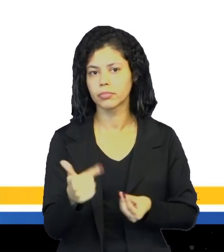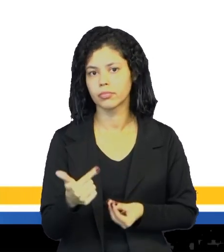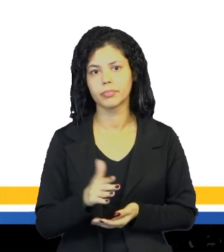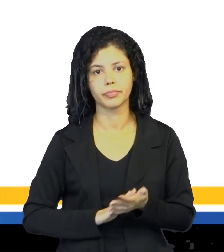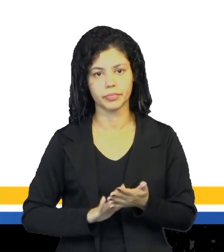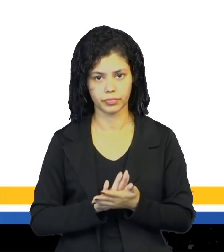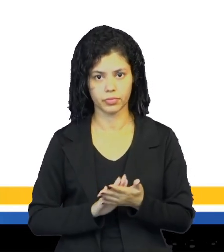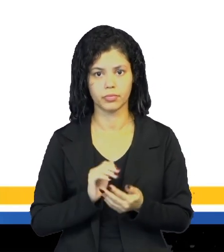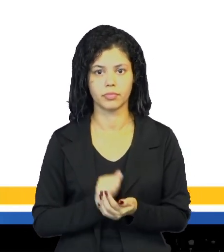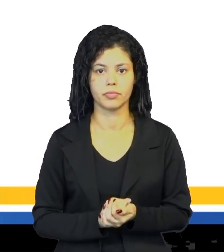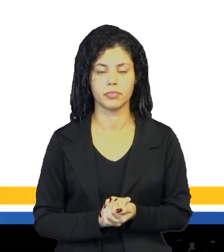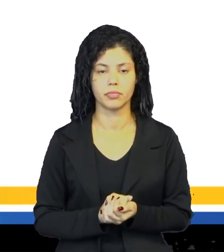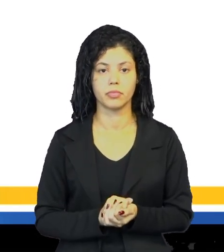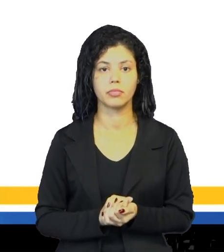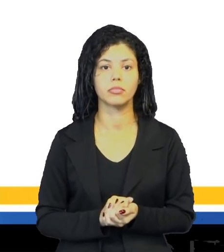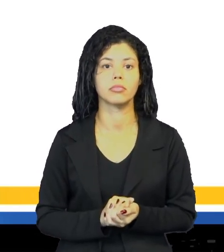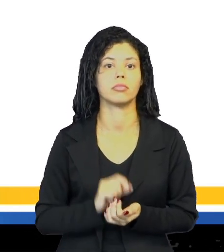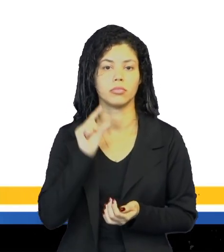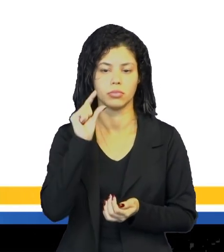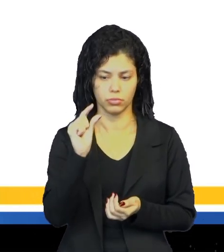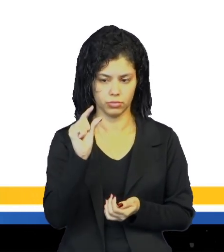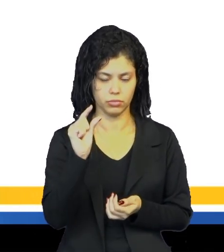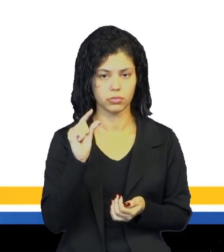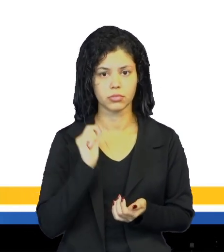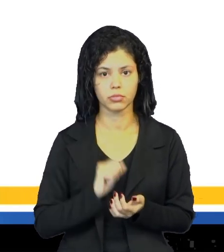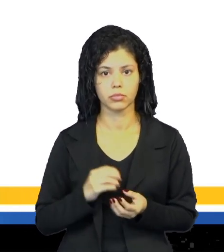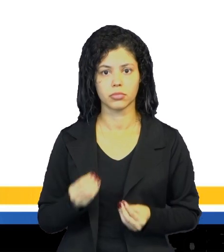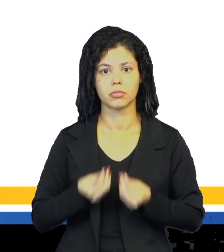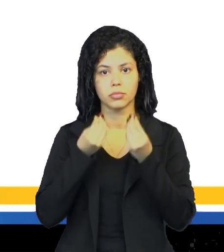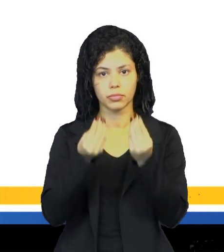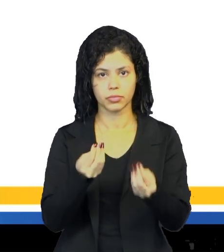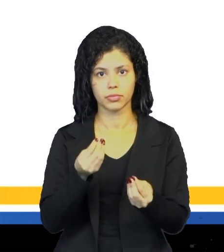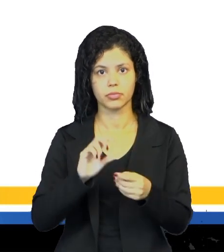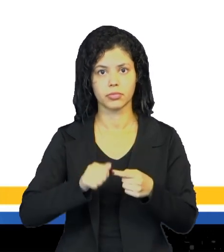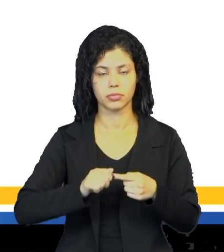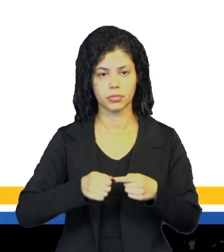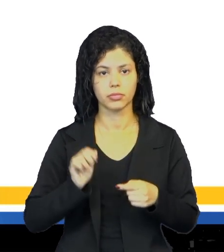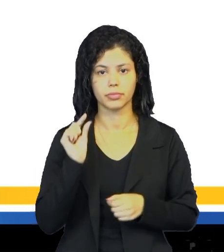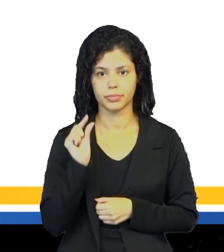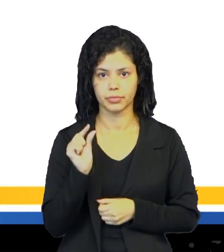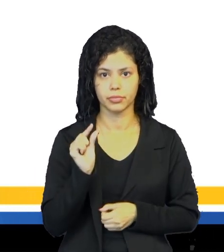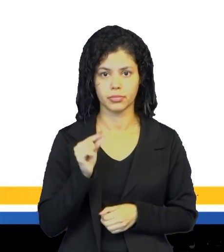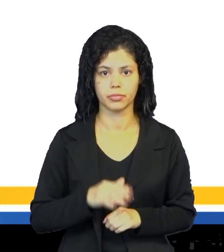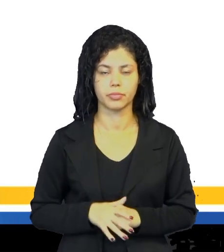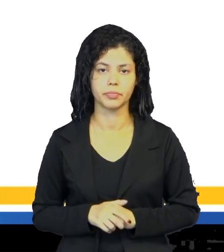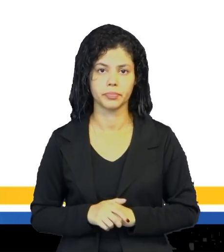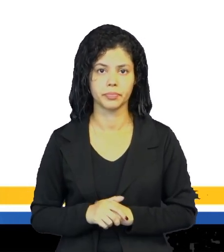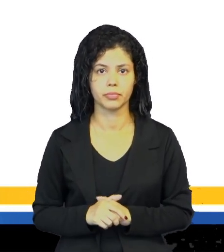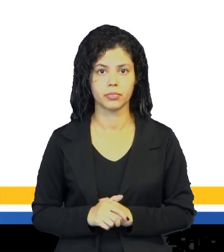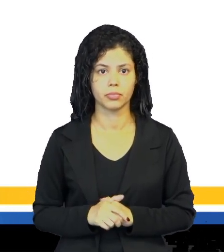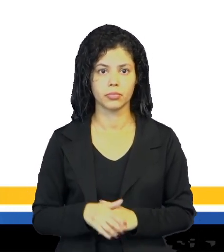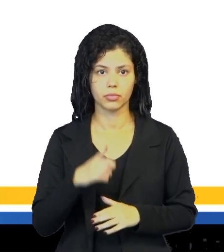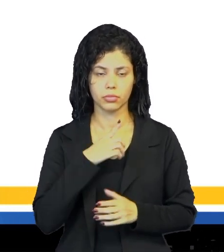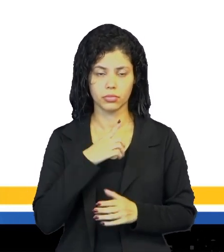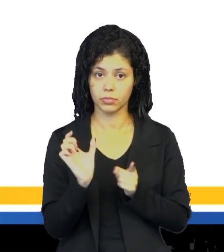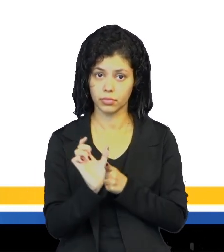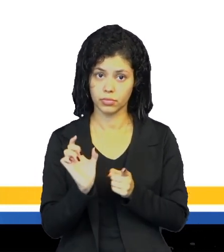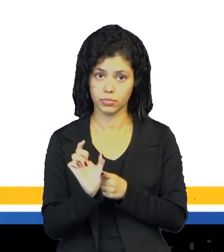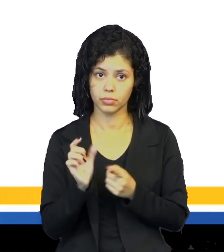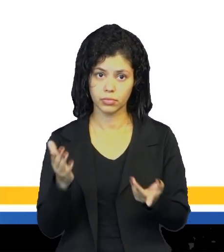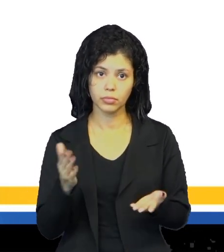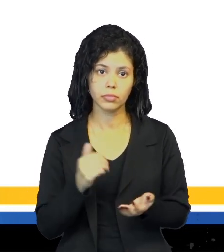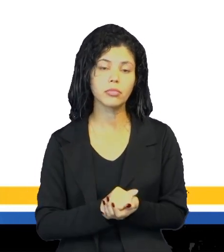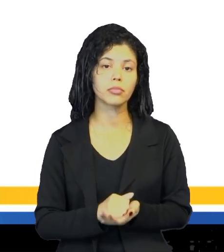não, né. Ou então dá só aquele pedacinho tamanho do dedo midim. Que não apontou o tampo que está bem pequeno. E aí tem as palavras de